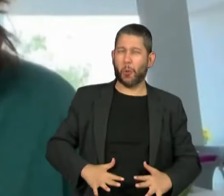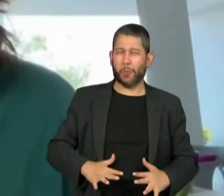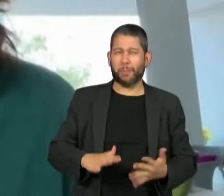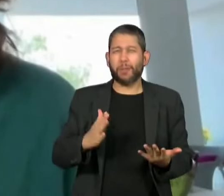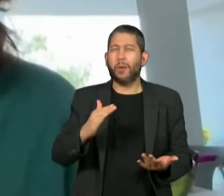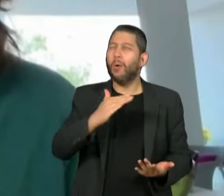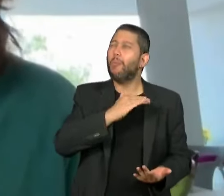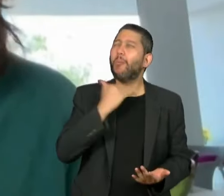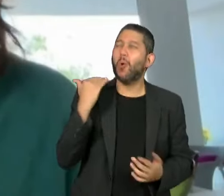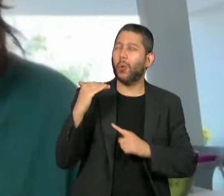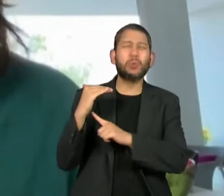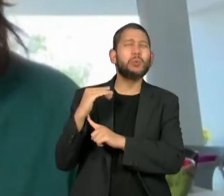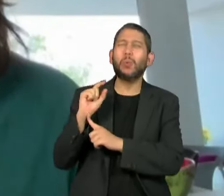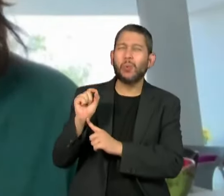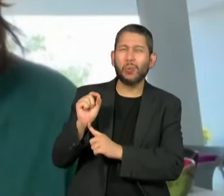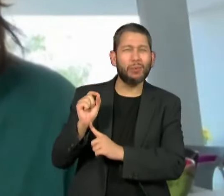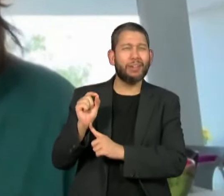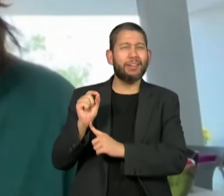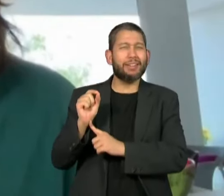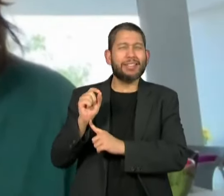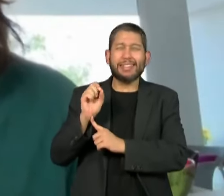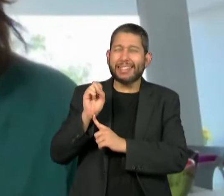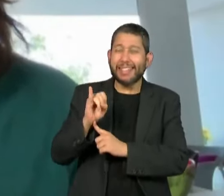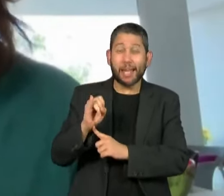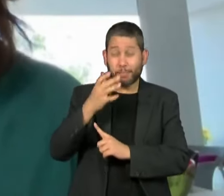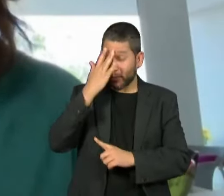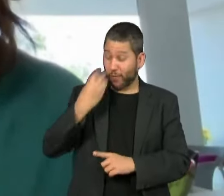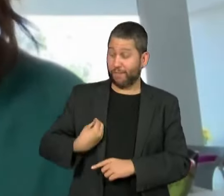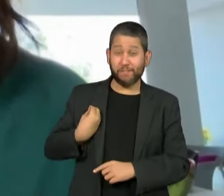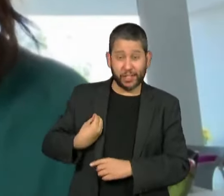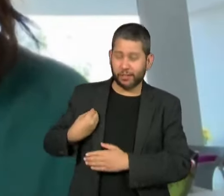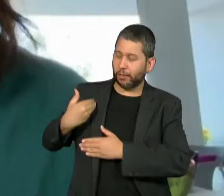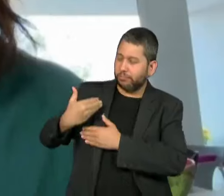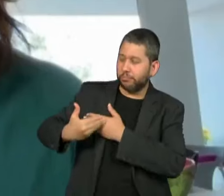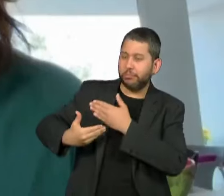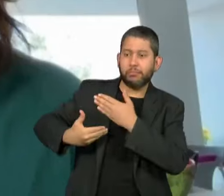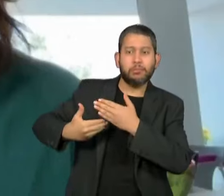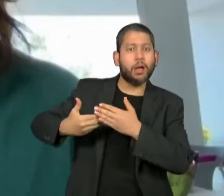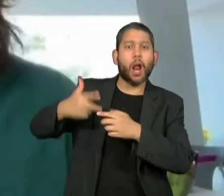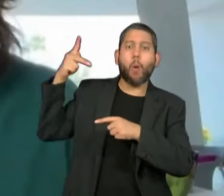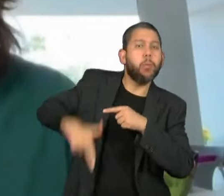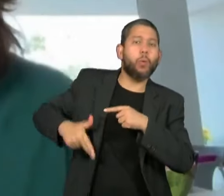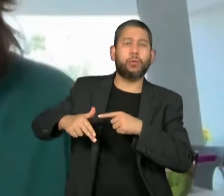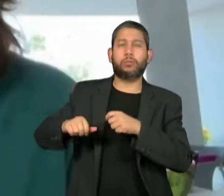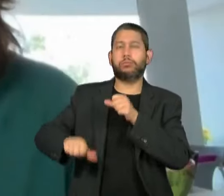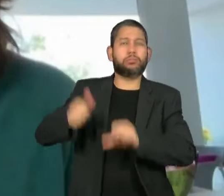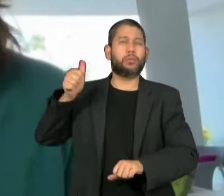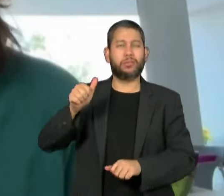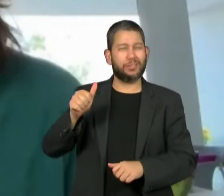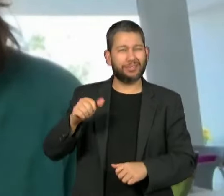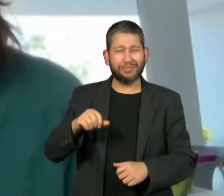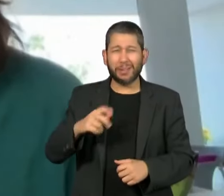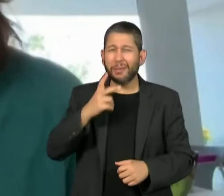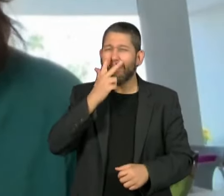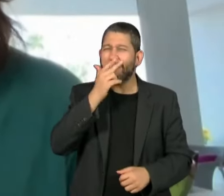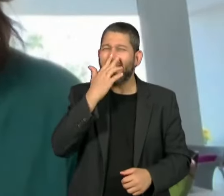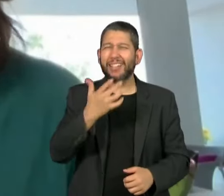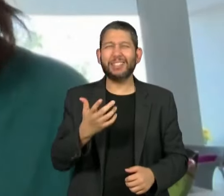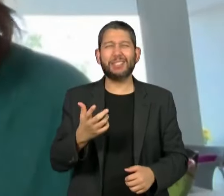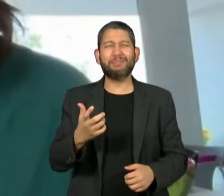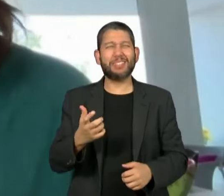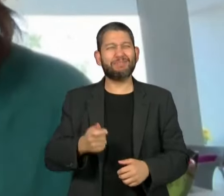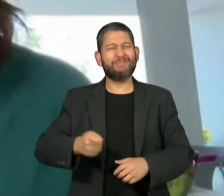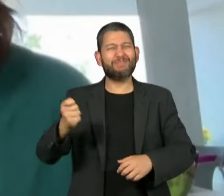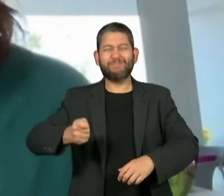as mortes, sobretudo quando são mortes extemporâneas, são como um machado,